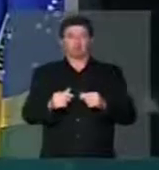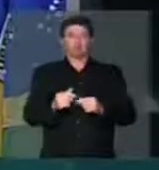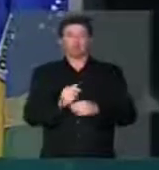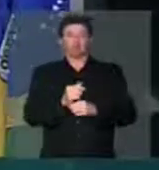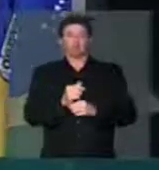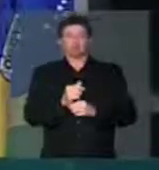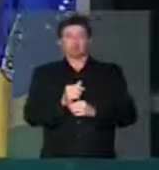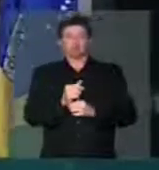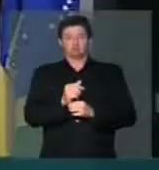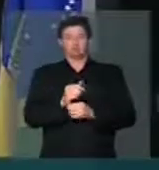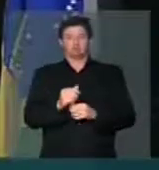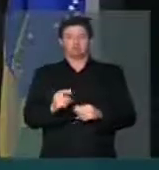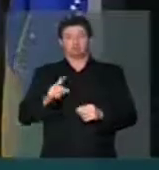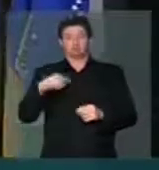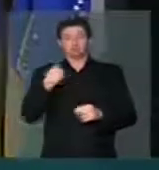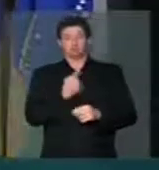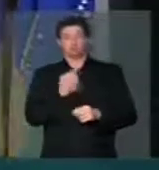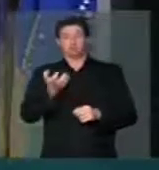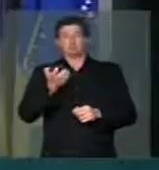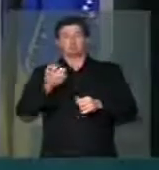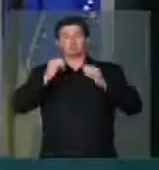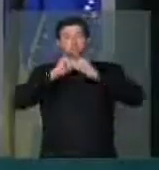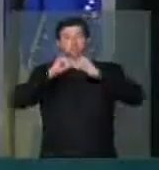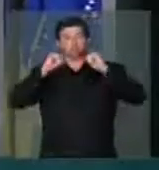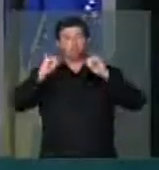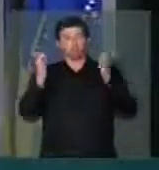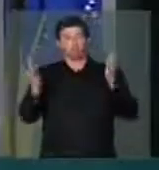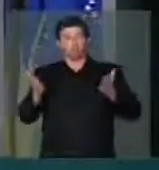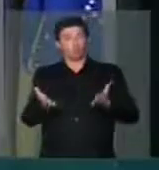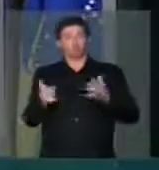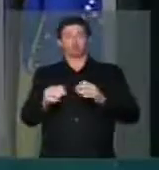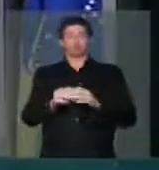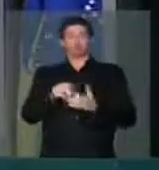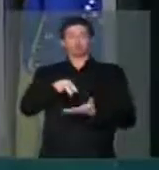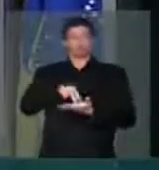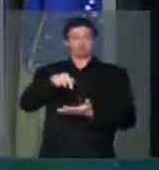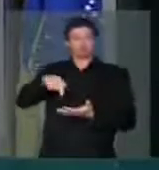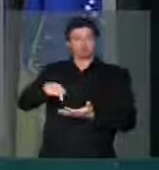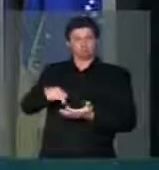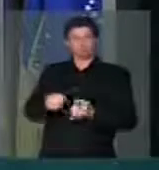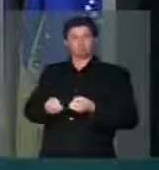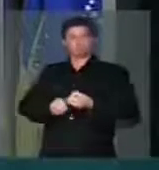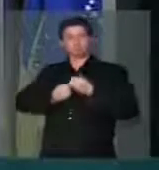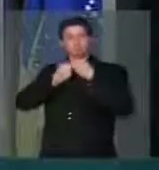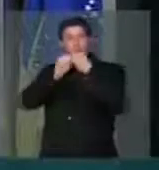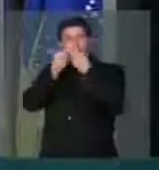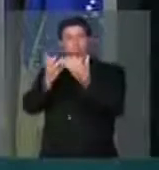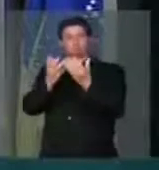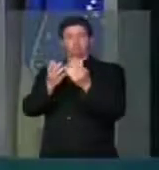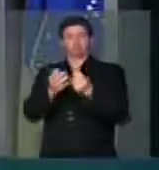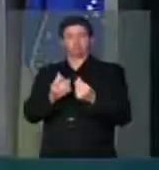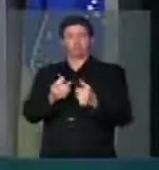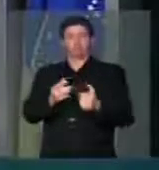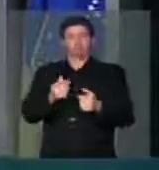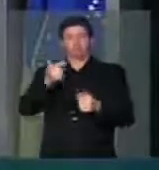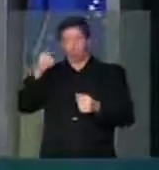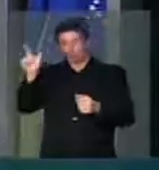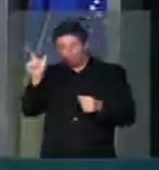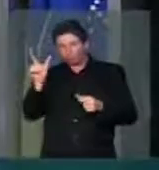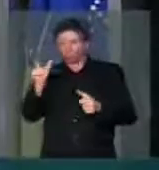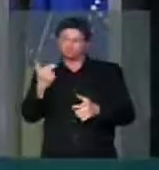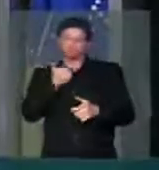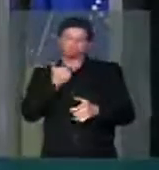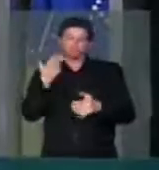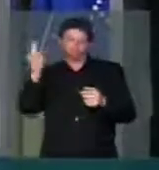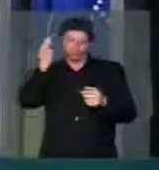que nós pronunciaremos hoje nessa tribuna não poderia ser diferente